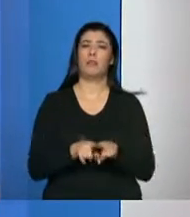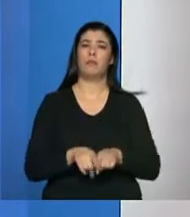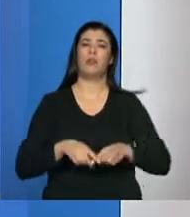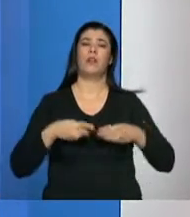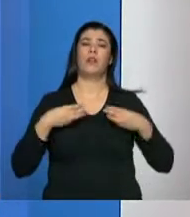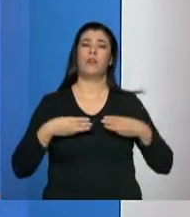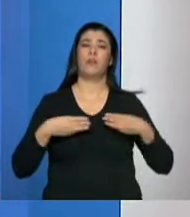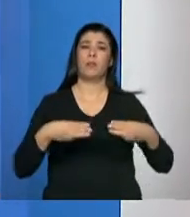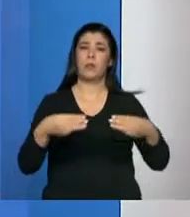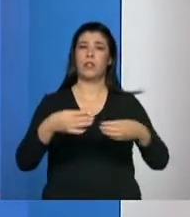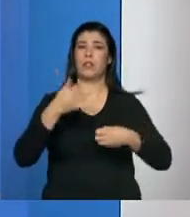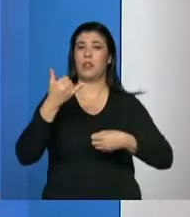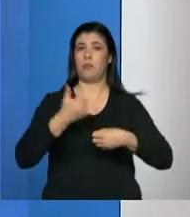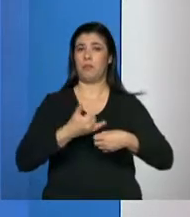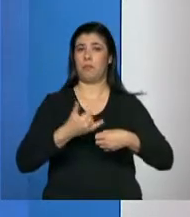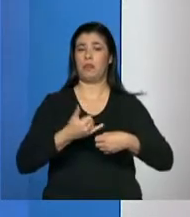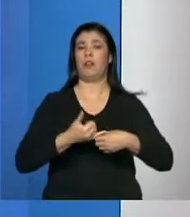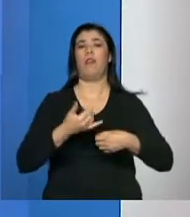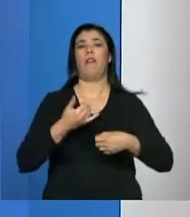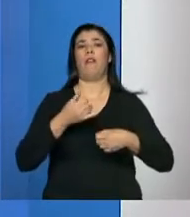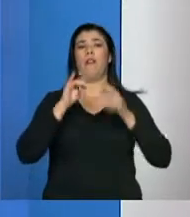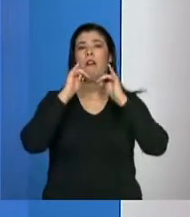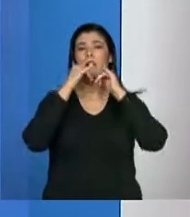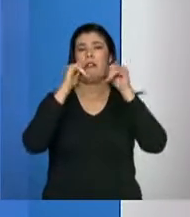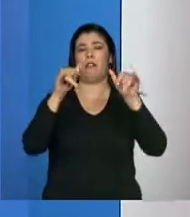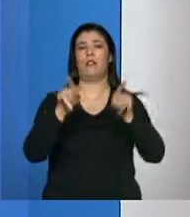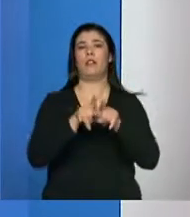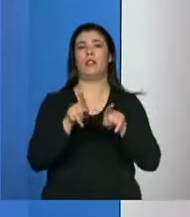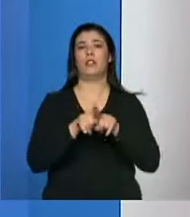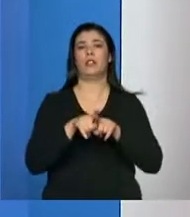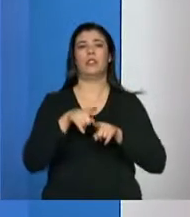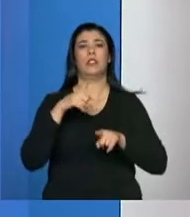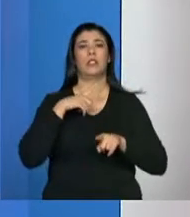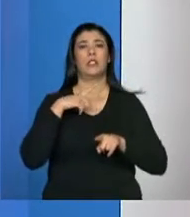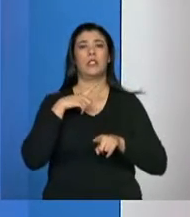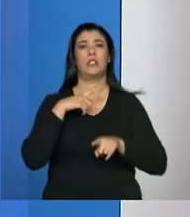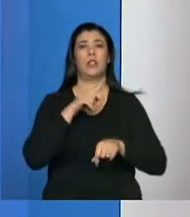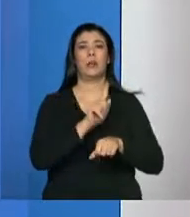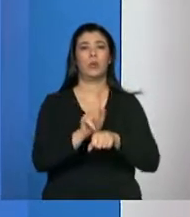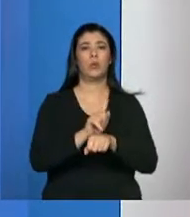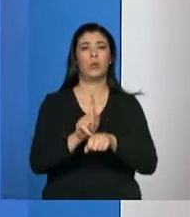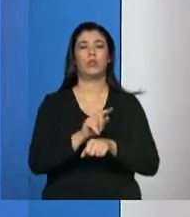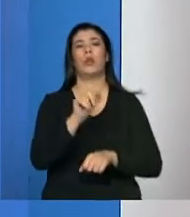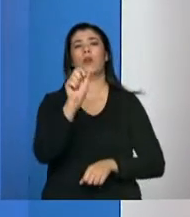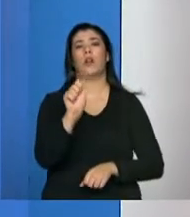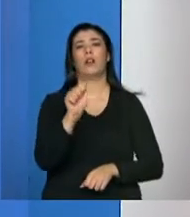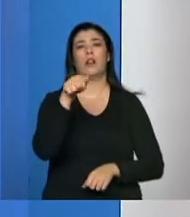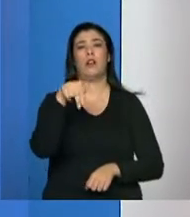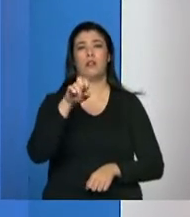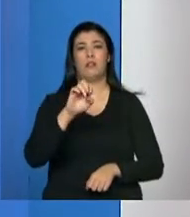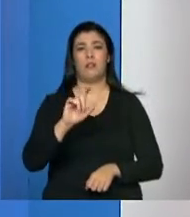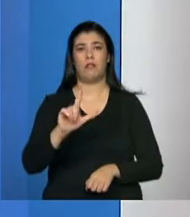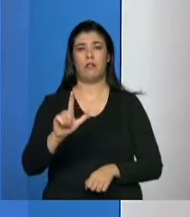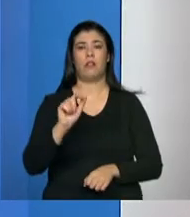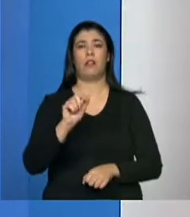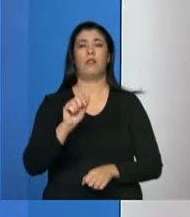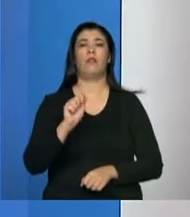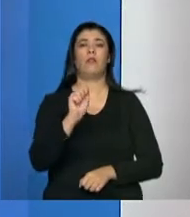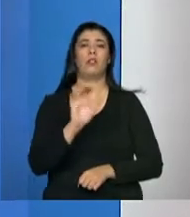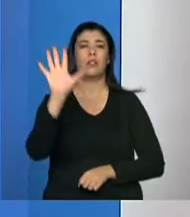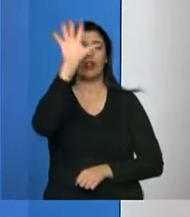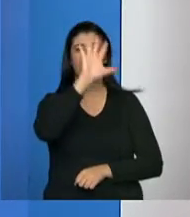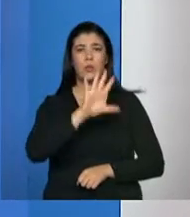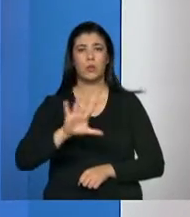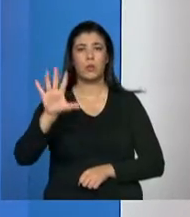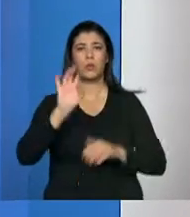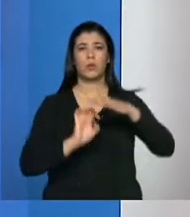quem é o gestor da tarifa social de energia elétrica, né? Operado pela ANEEL, a Agência Nacional de Empresas